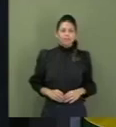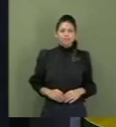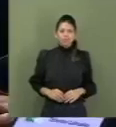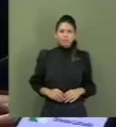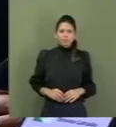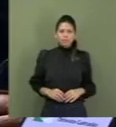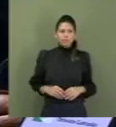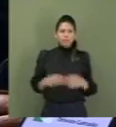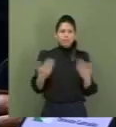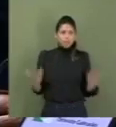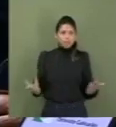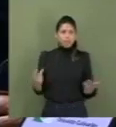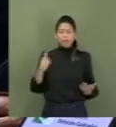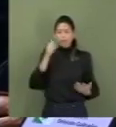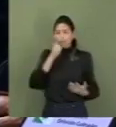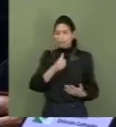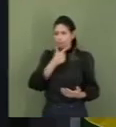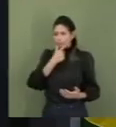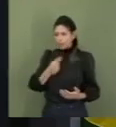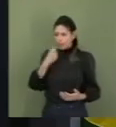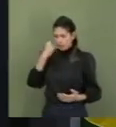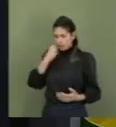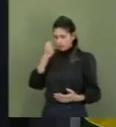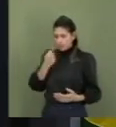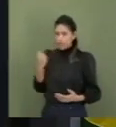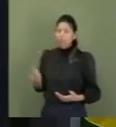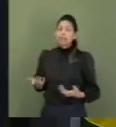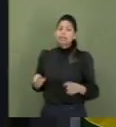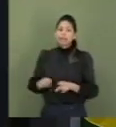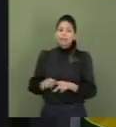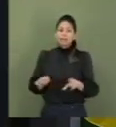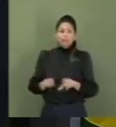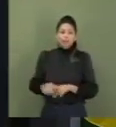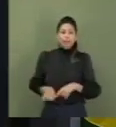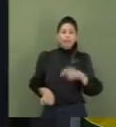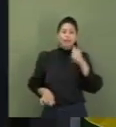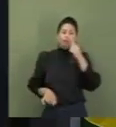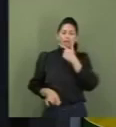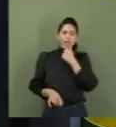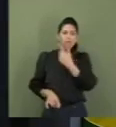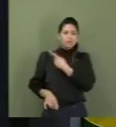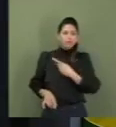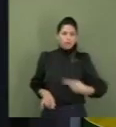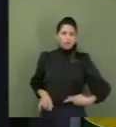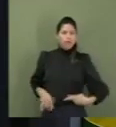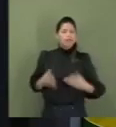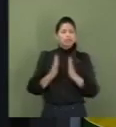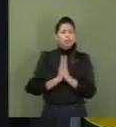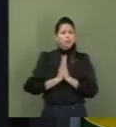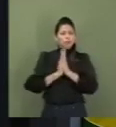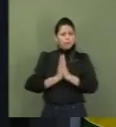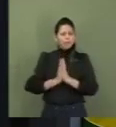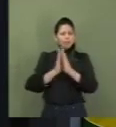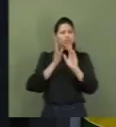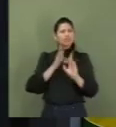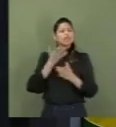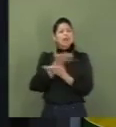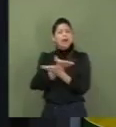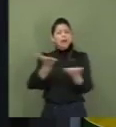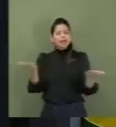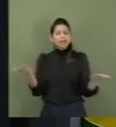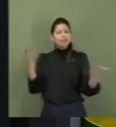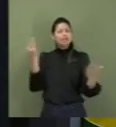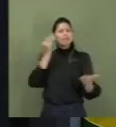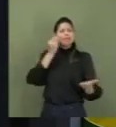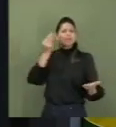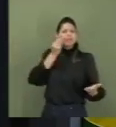senadores, senhor presidente, faço este apelo neste plenário para buscarmos soluções dentro do nosso alcance